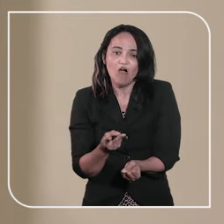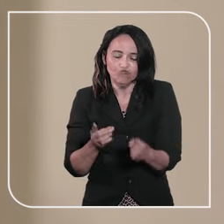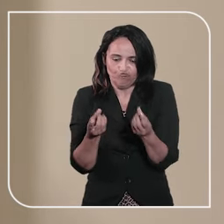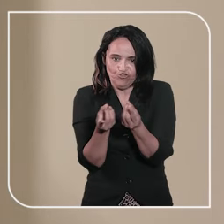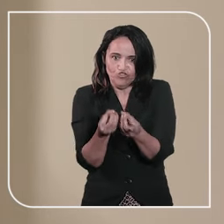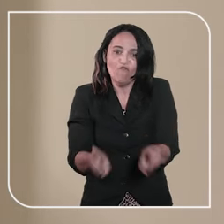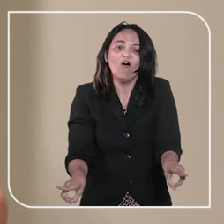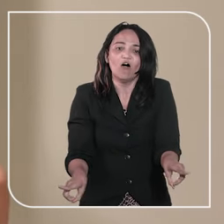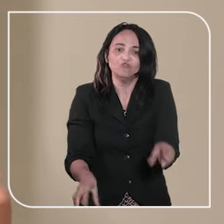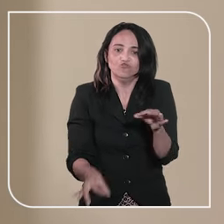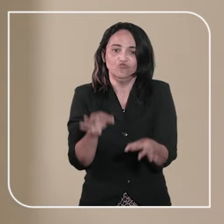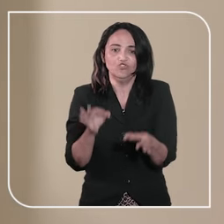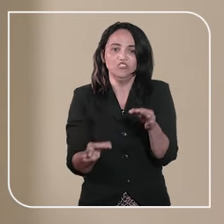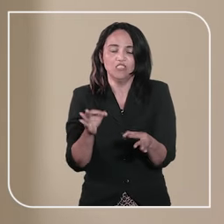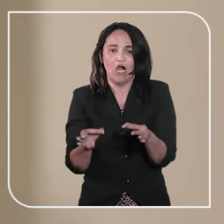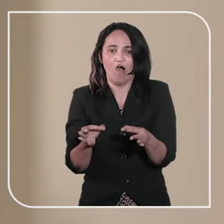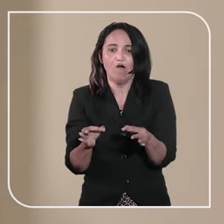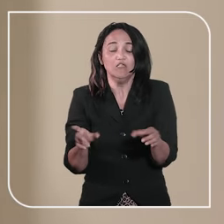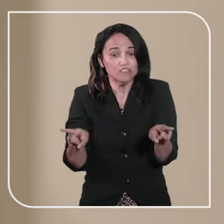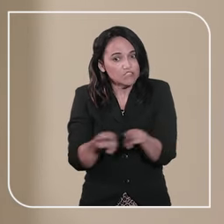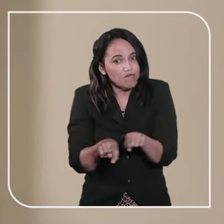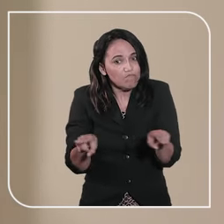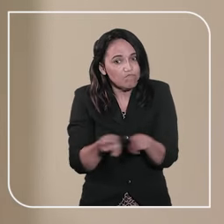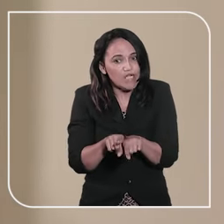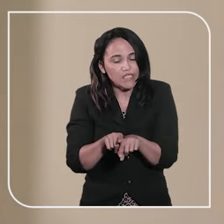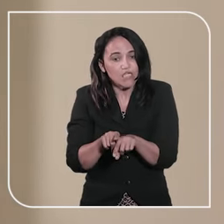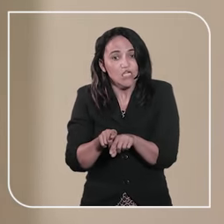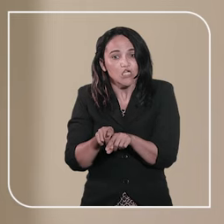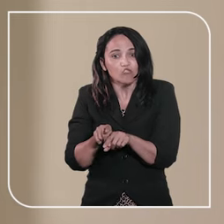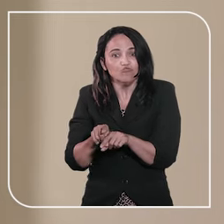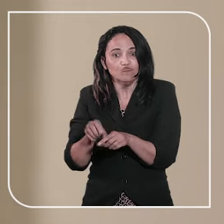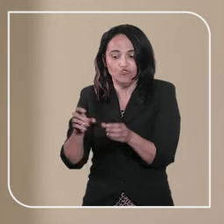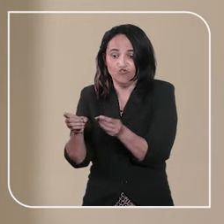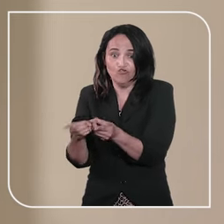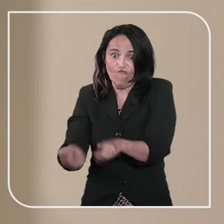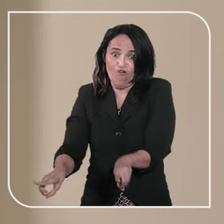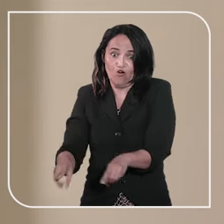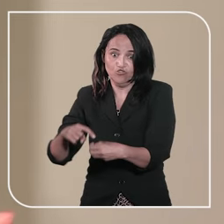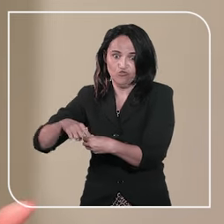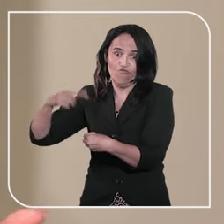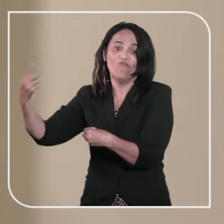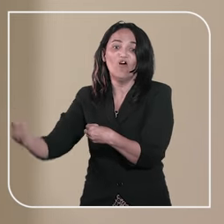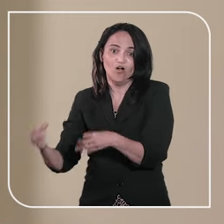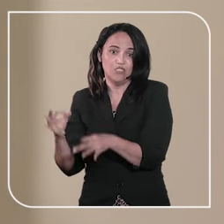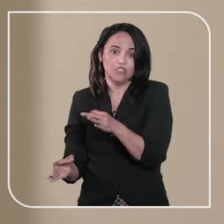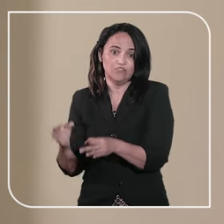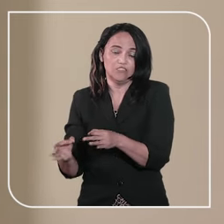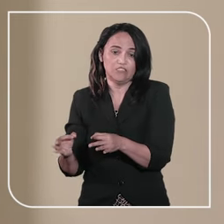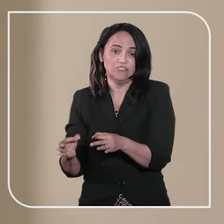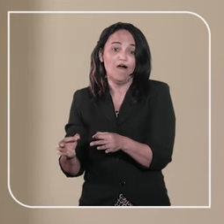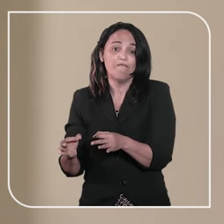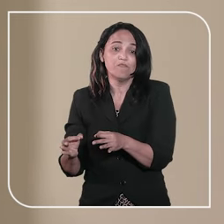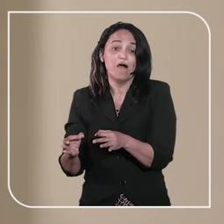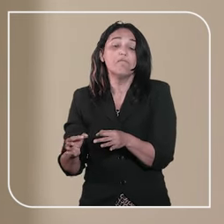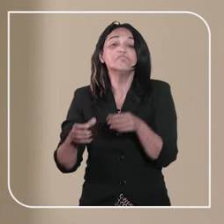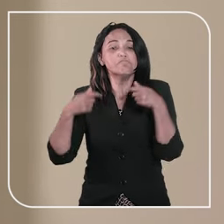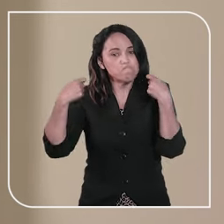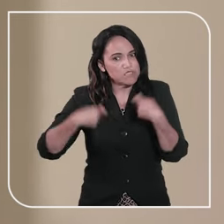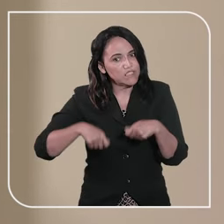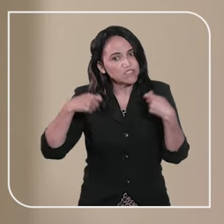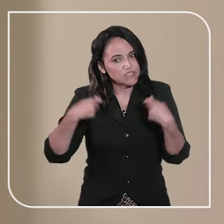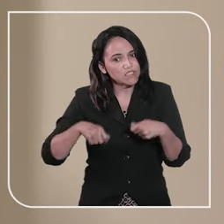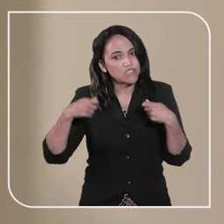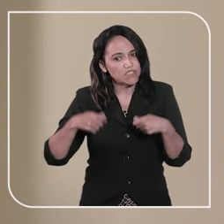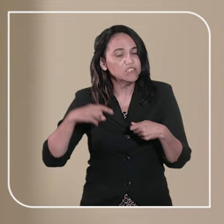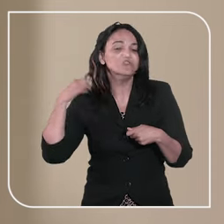no divórcio judicial, quanto no divórcio extrajudicial, em ambos os casos, é necessária a